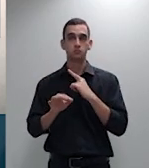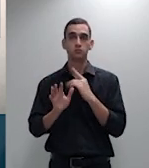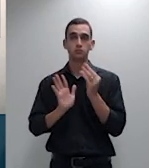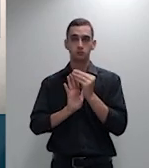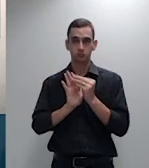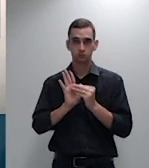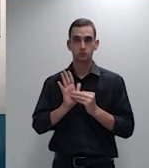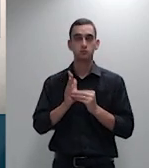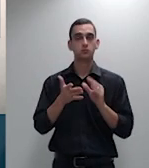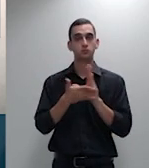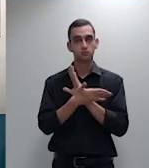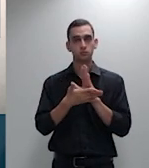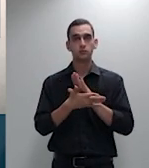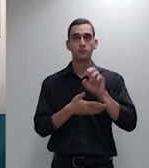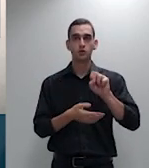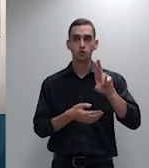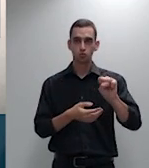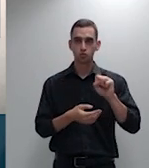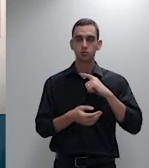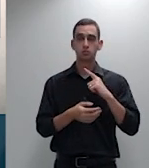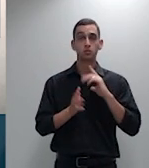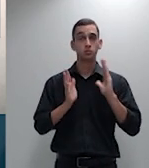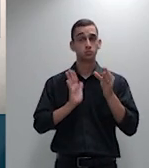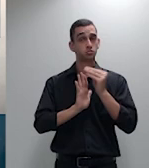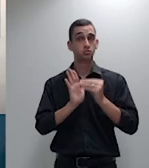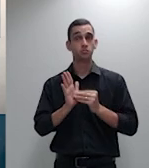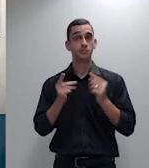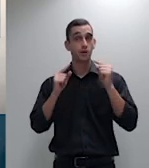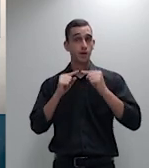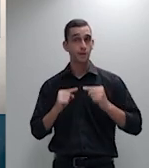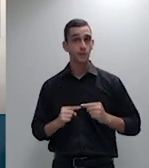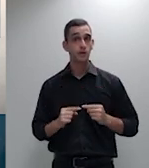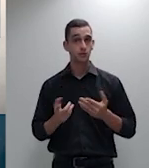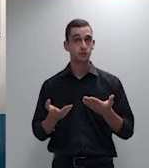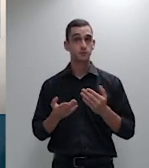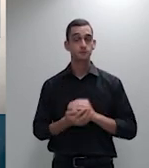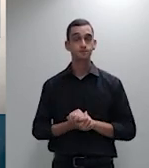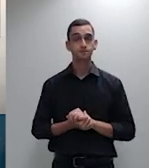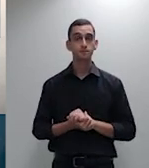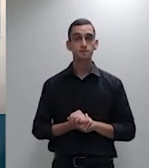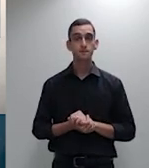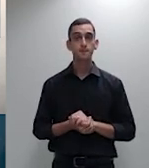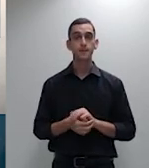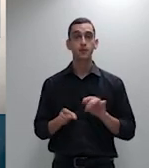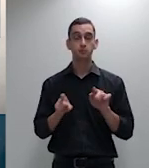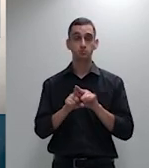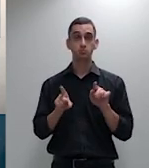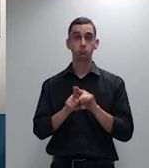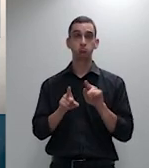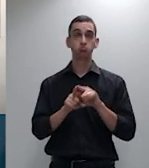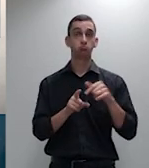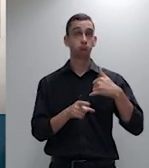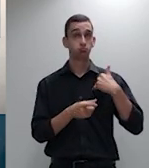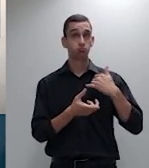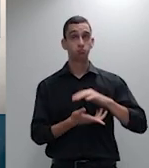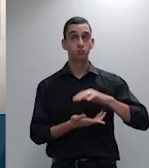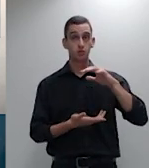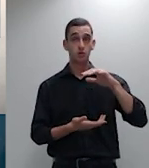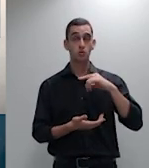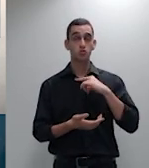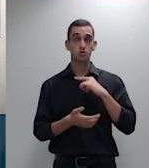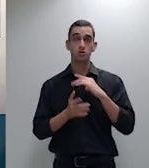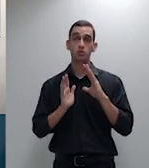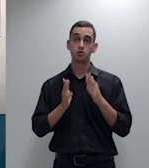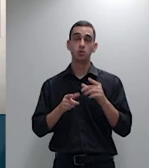nenhuma aplicação aqui o tirocínio do idoso também não tem nenhuma aplicação aqui porque a faixa etária é anterior à